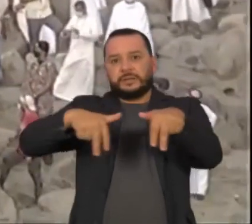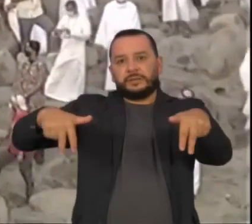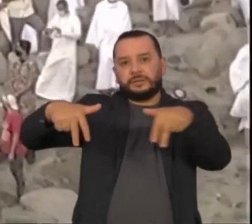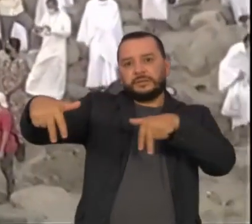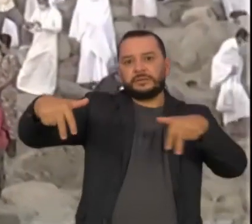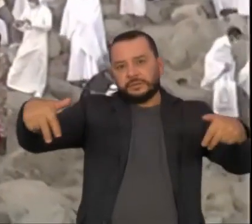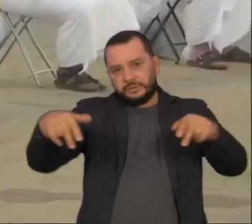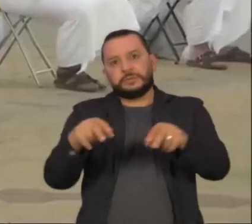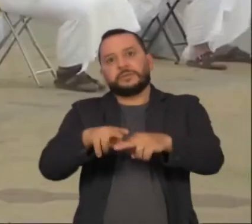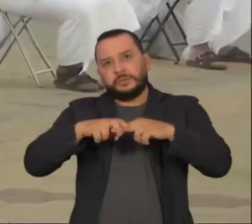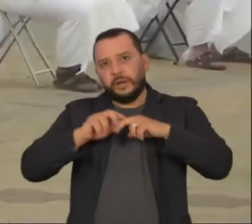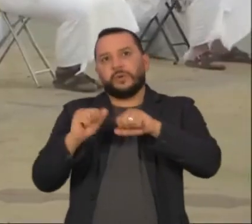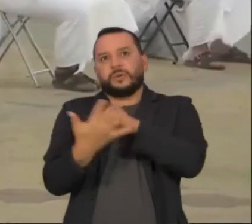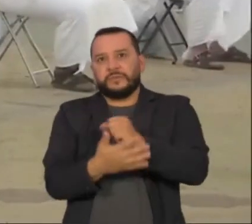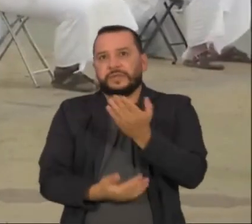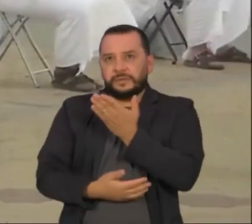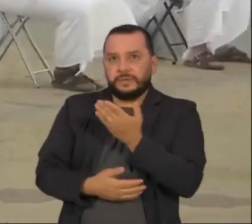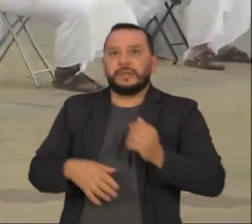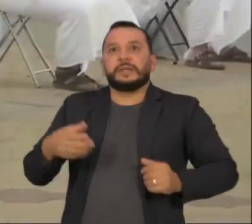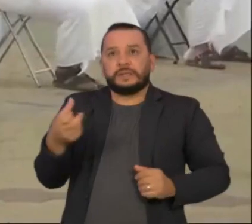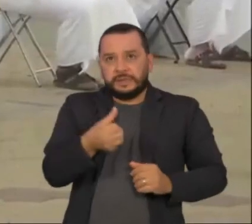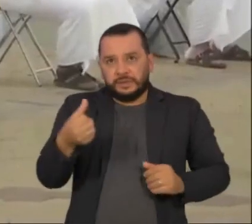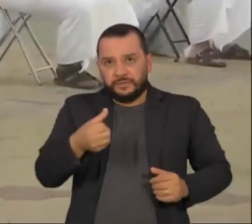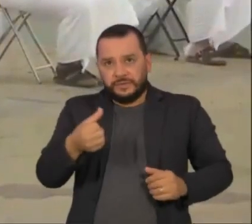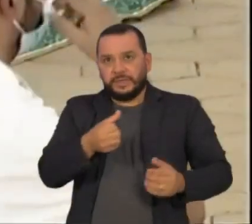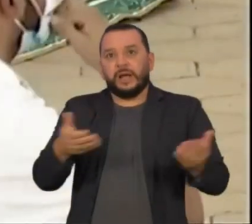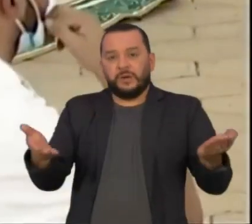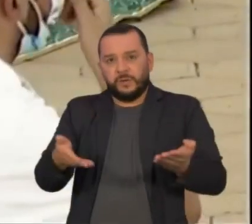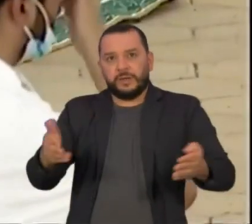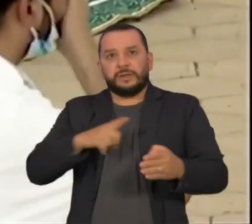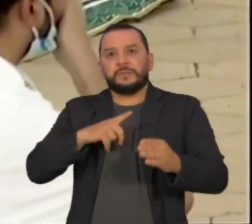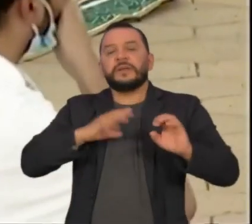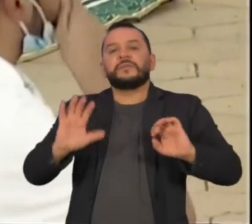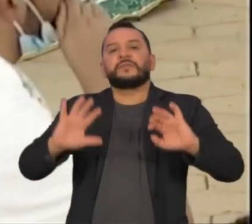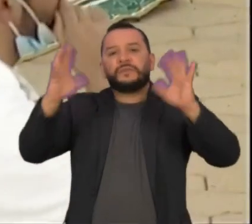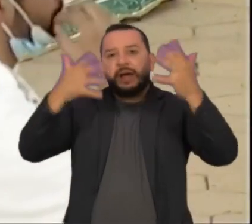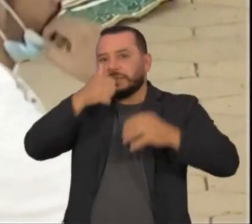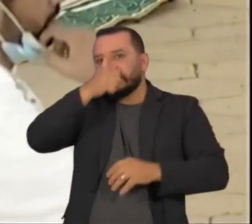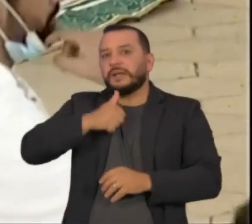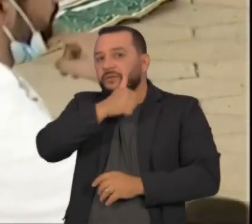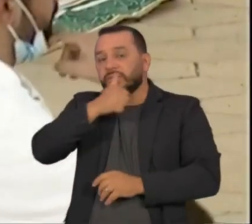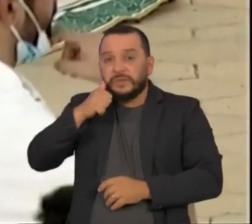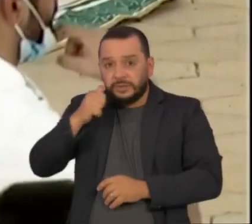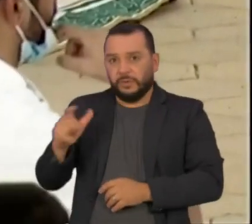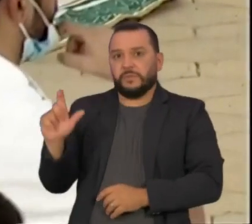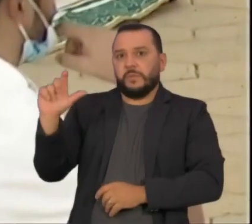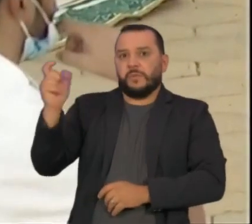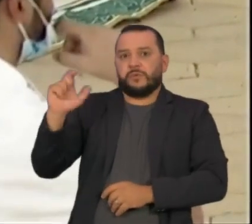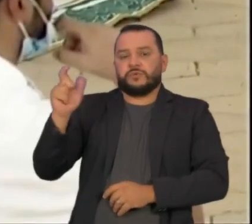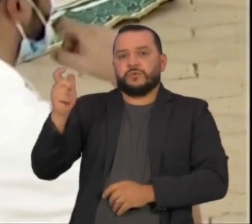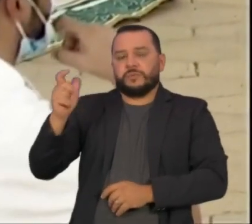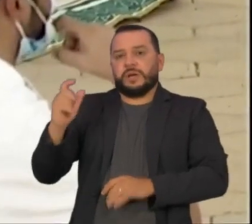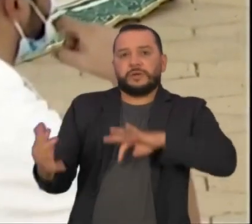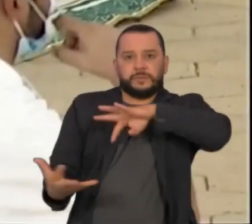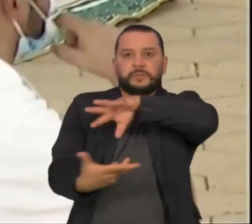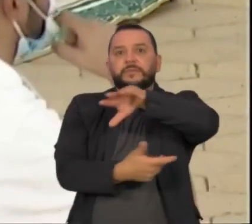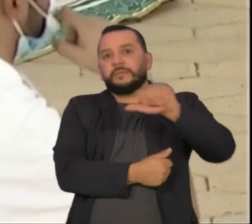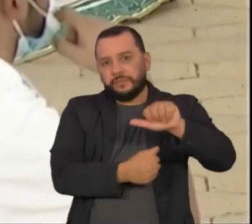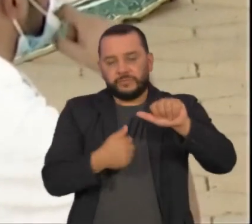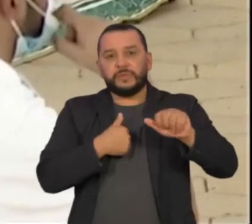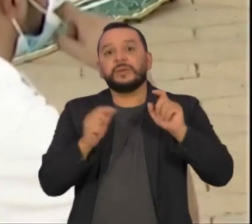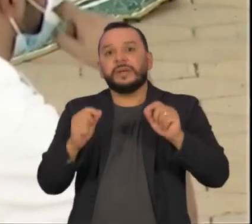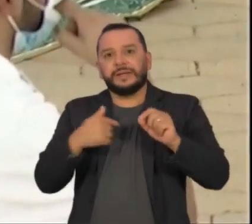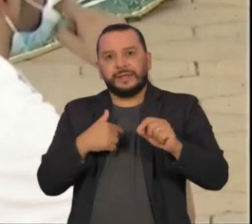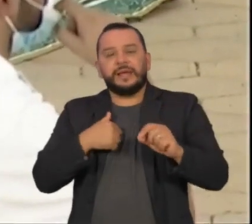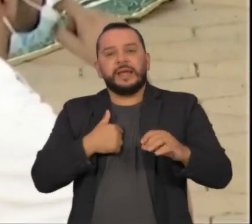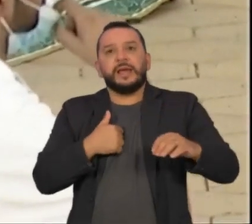do novo coronavírus. Esta sexta-feira também marca o início da festa do sacrifício, quando muçulmanos em todo o mundo matam um animal, segundo a